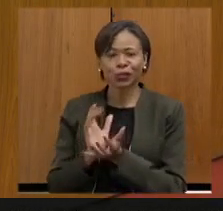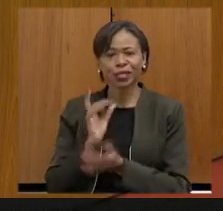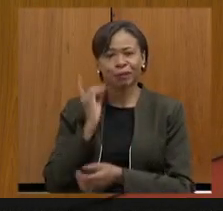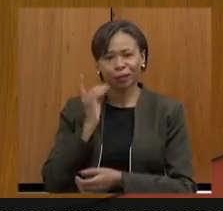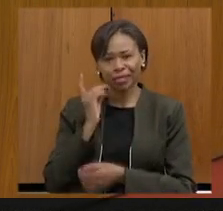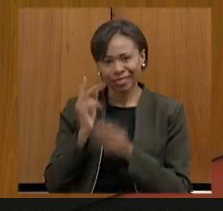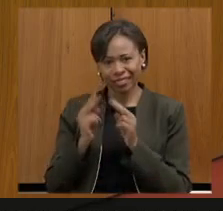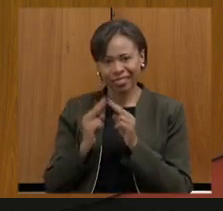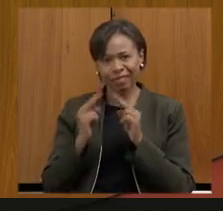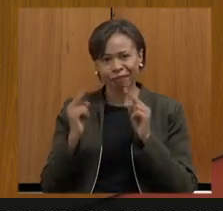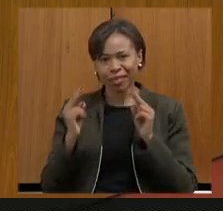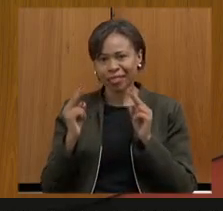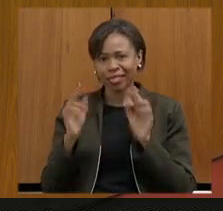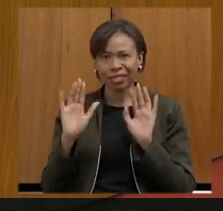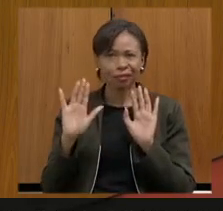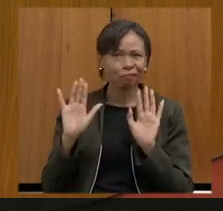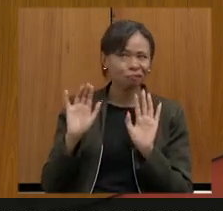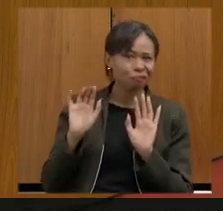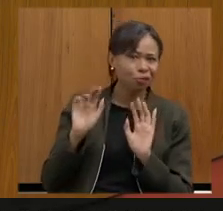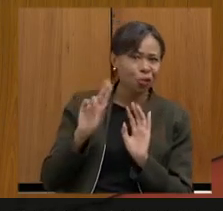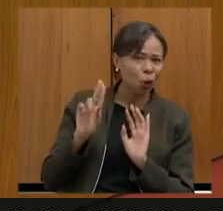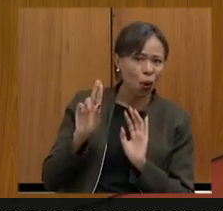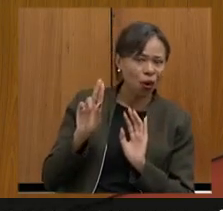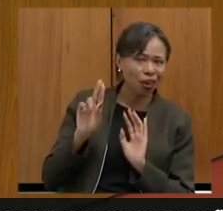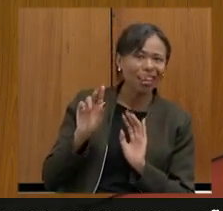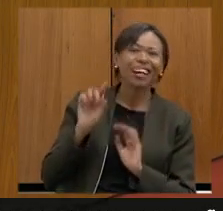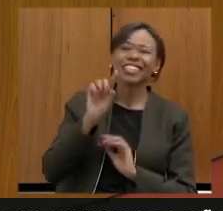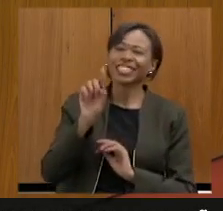consigo identificar aqui Zé Reis